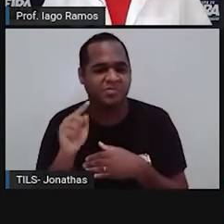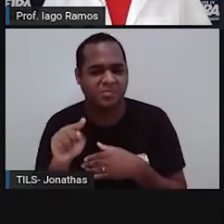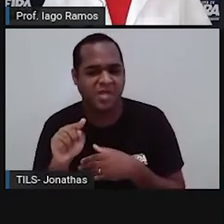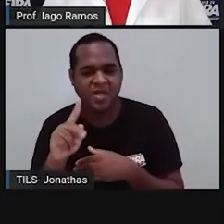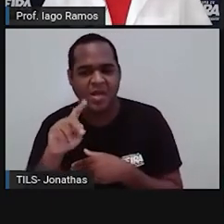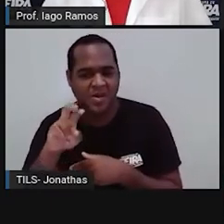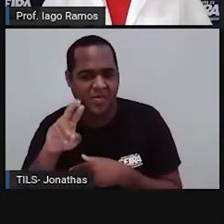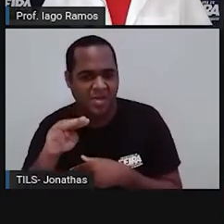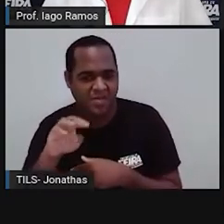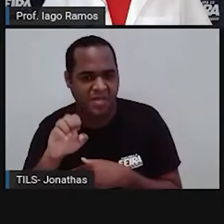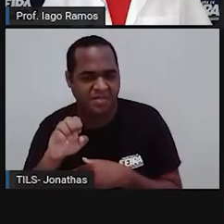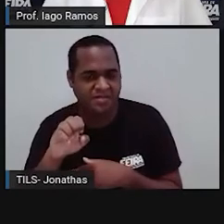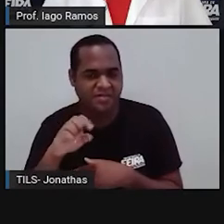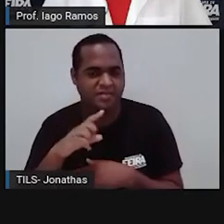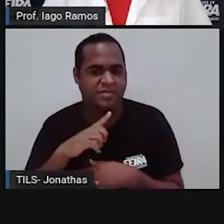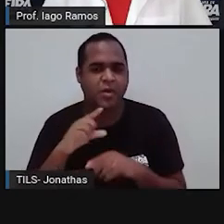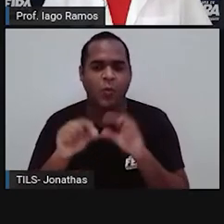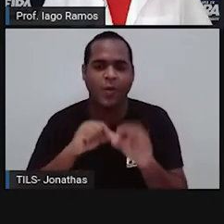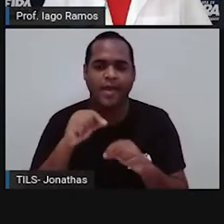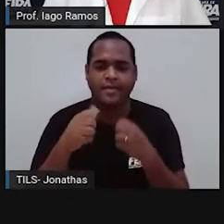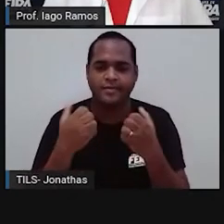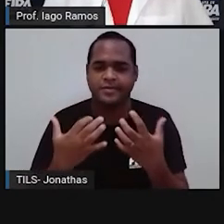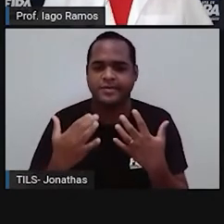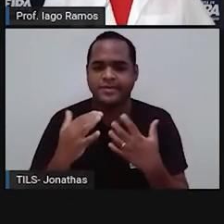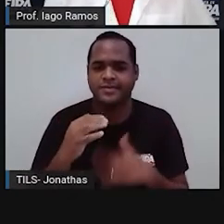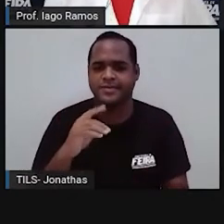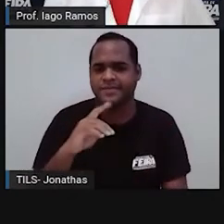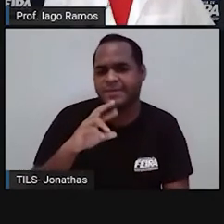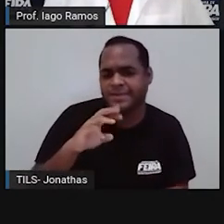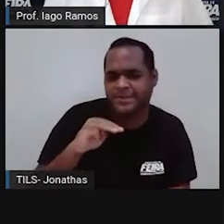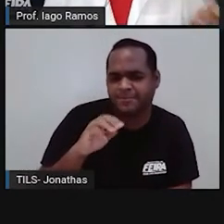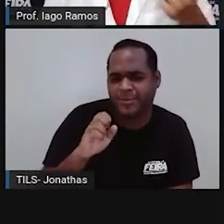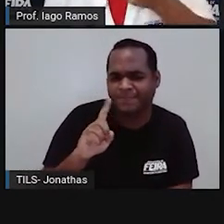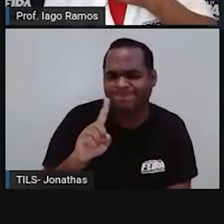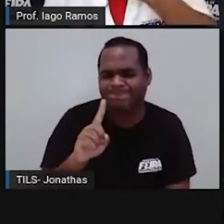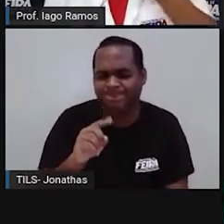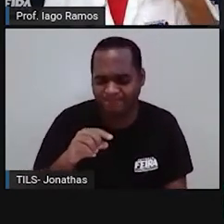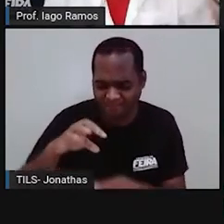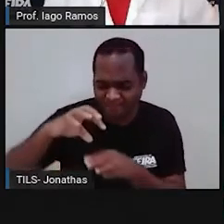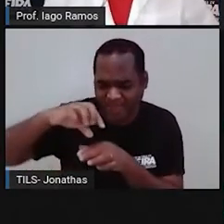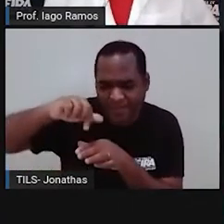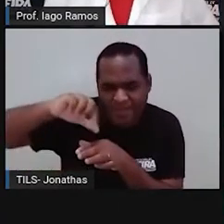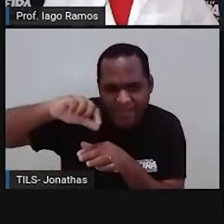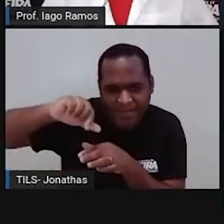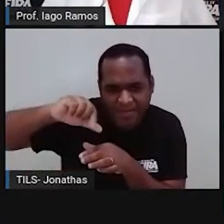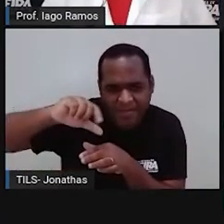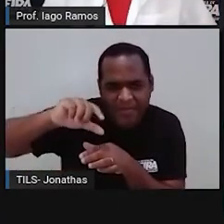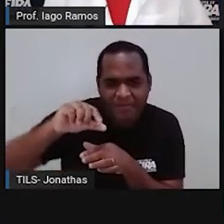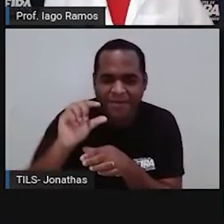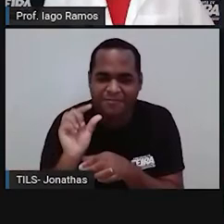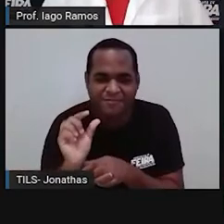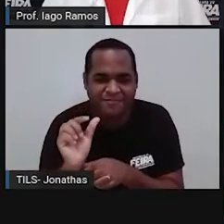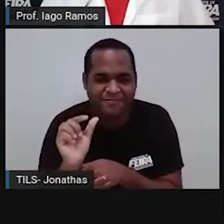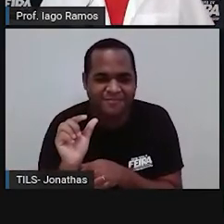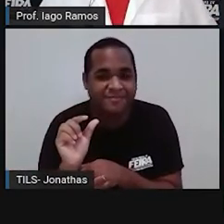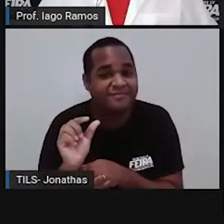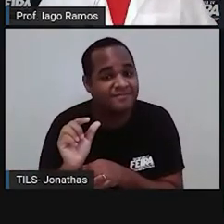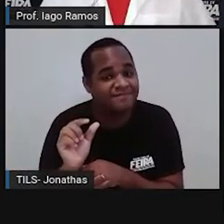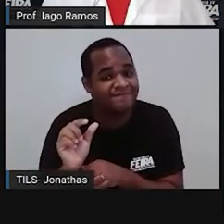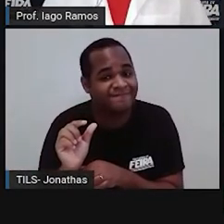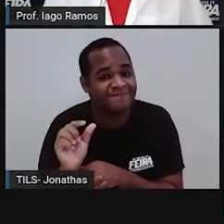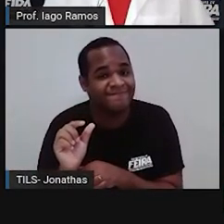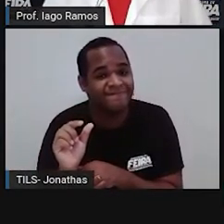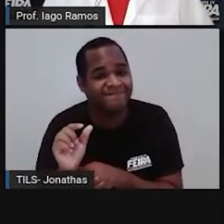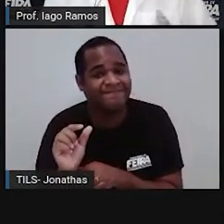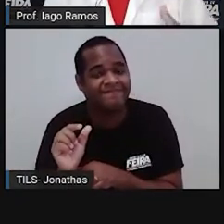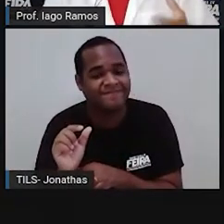Vamos lá. O que não é prisma aqui? Tampinha de garrafa. Tampinha de garrafa é meio arredondada, não é prisma, né? A